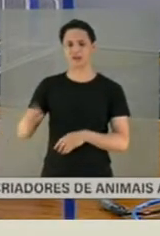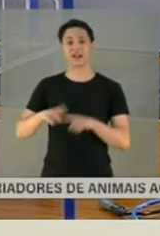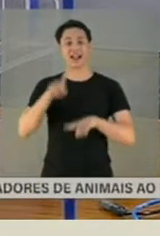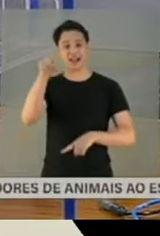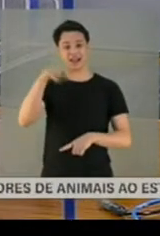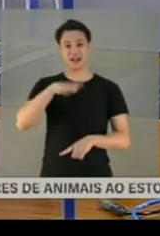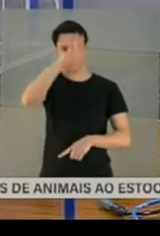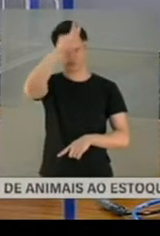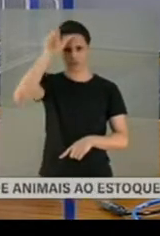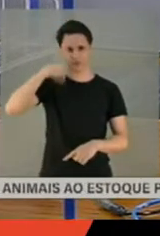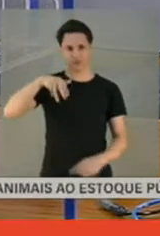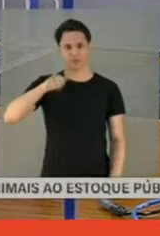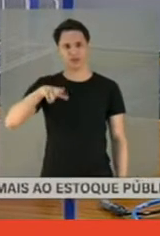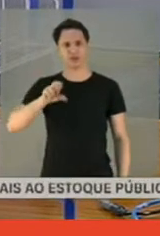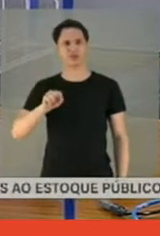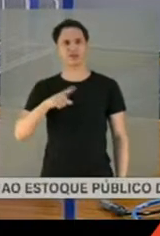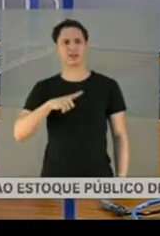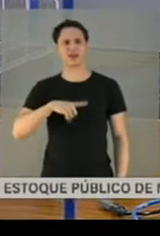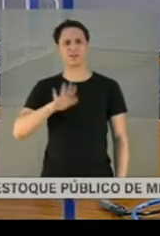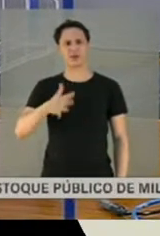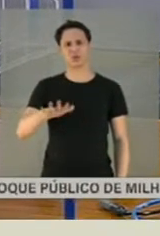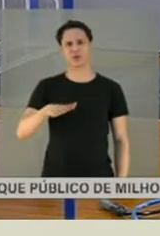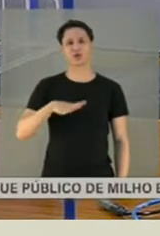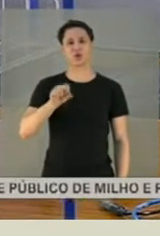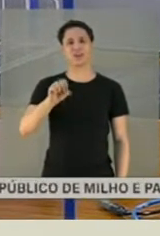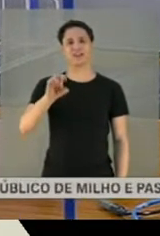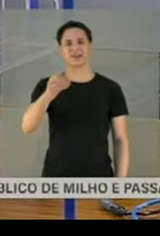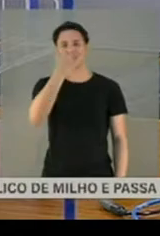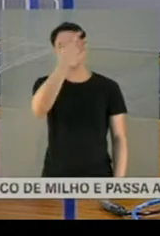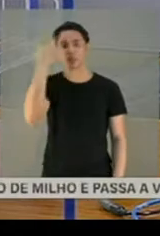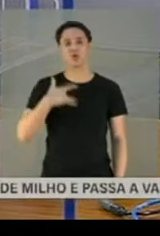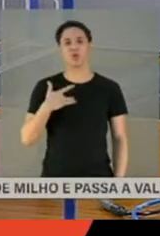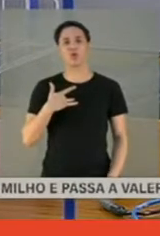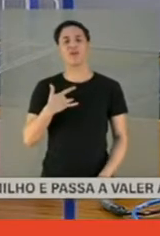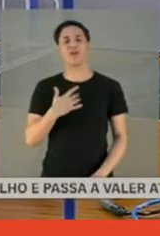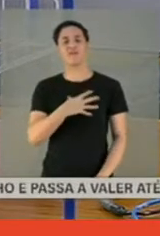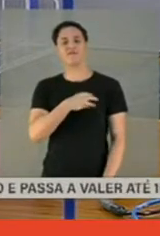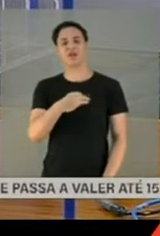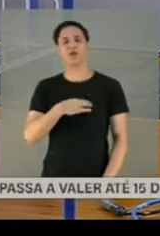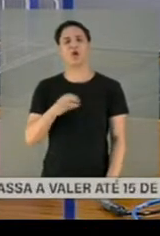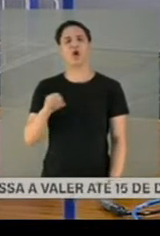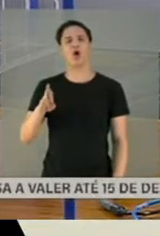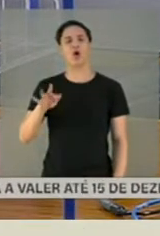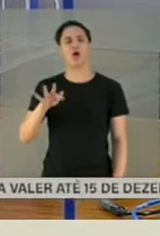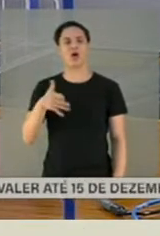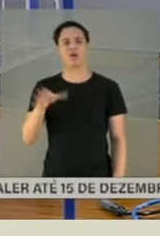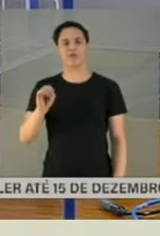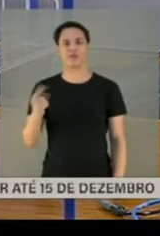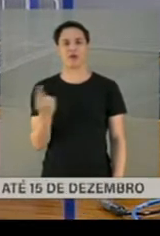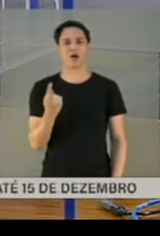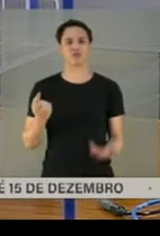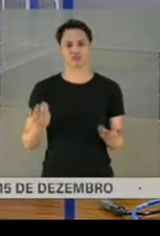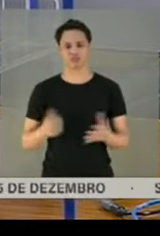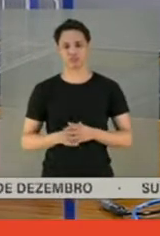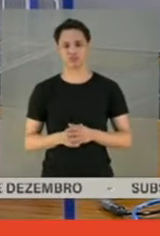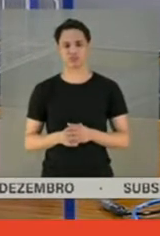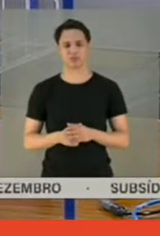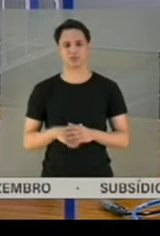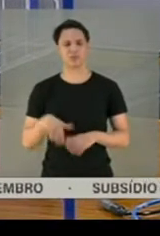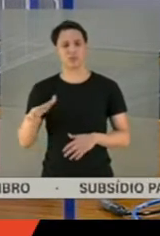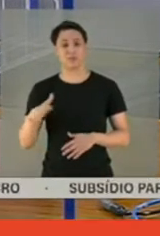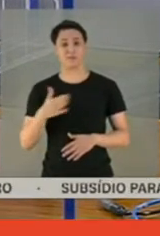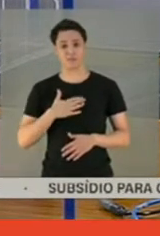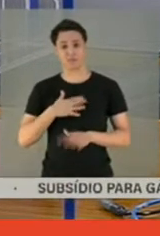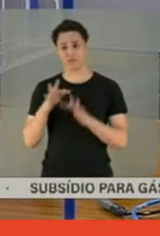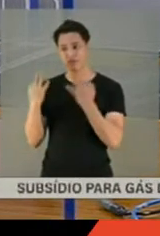nós temos mais de 80 órfãos do Covid. Só da minha família são quatro. São quatro crianças. E o que estão